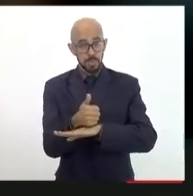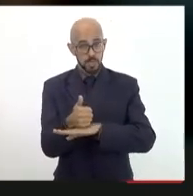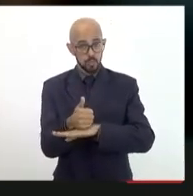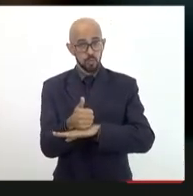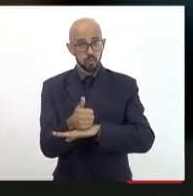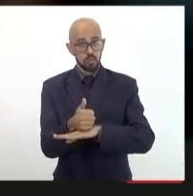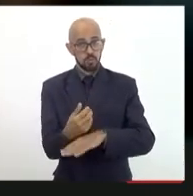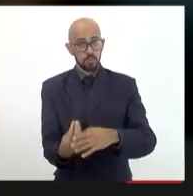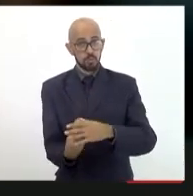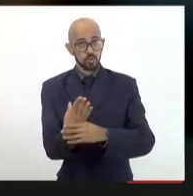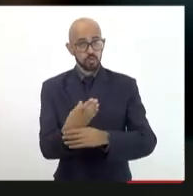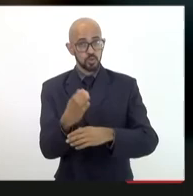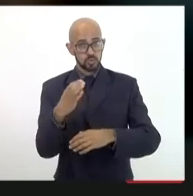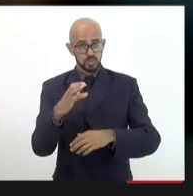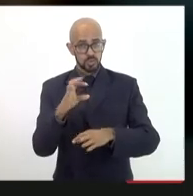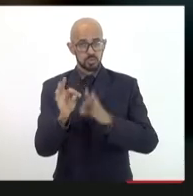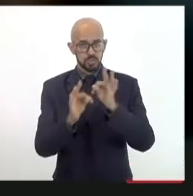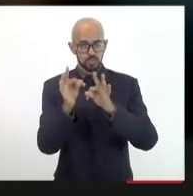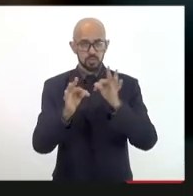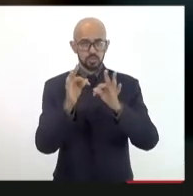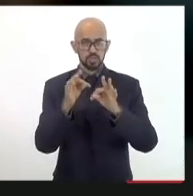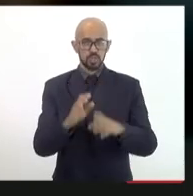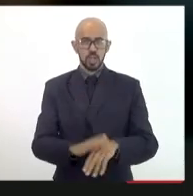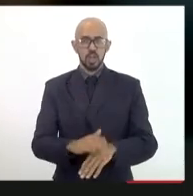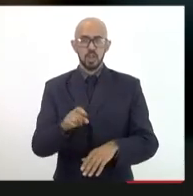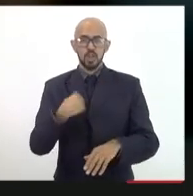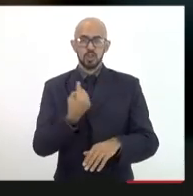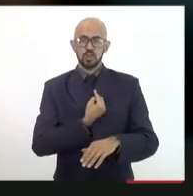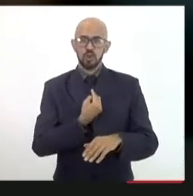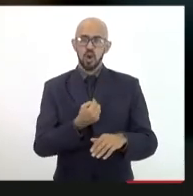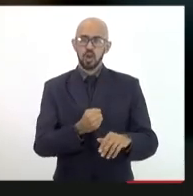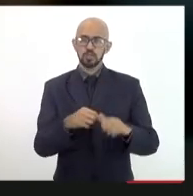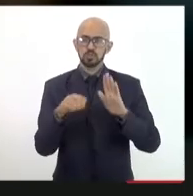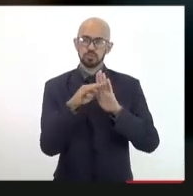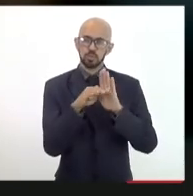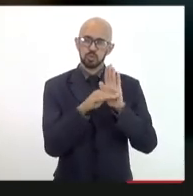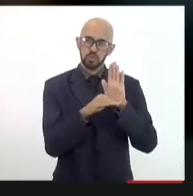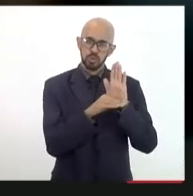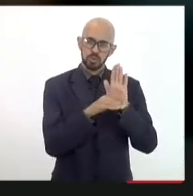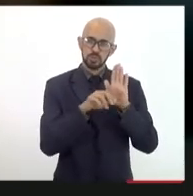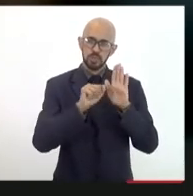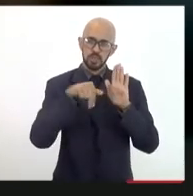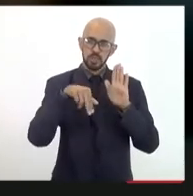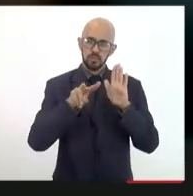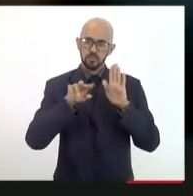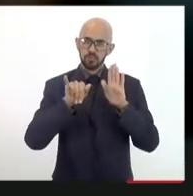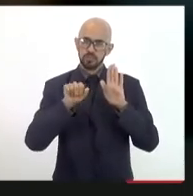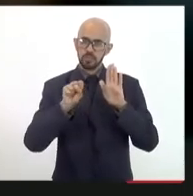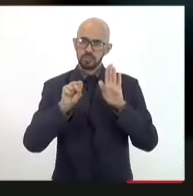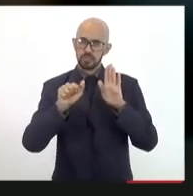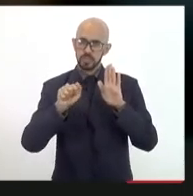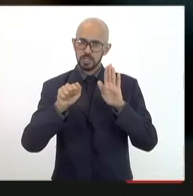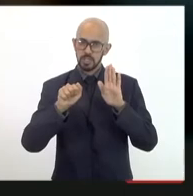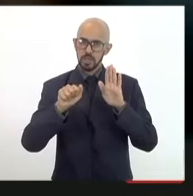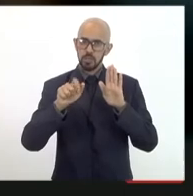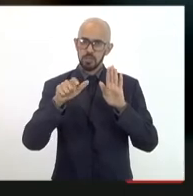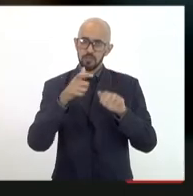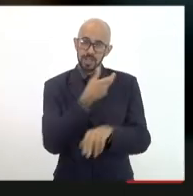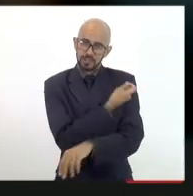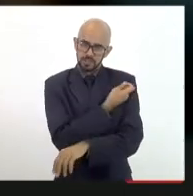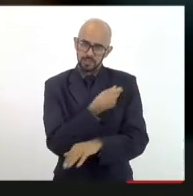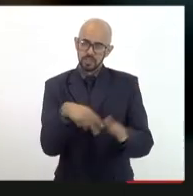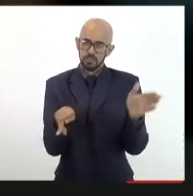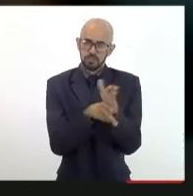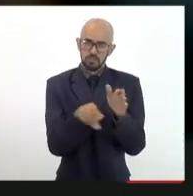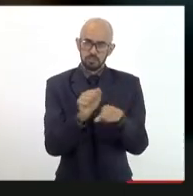aumentar nós protocolamos uma vacina da UFRJ na Anvisa sexta-feira então estamos em